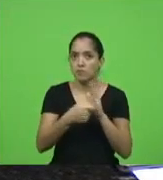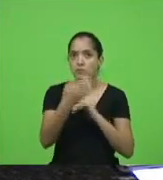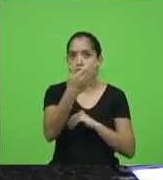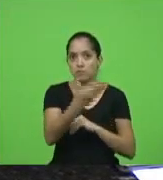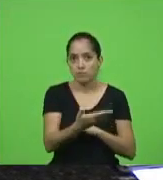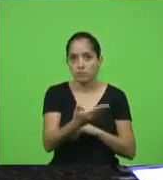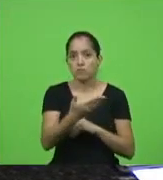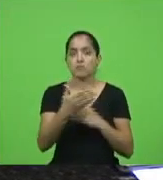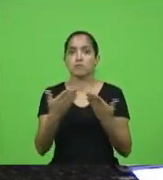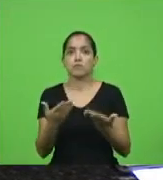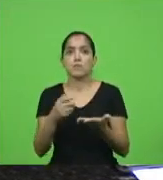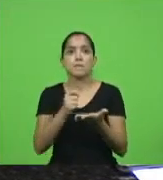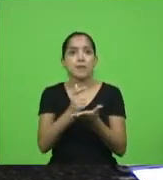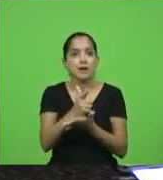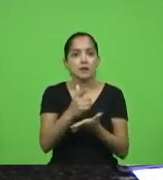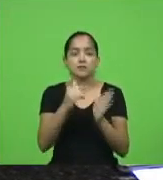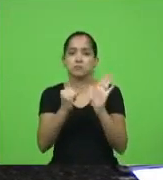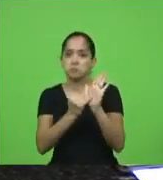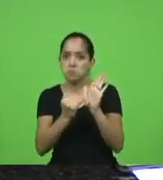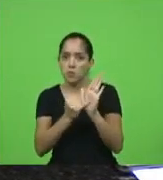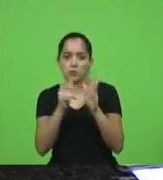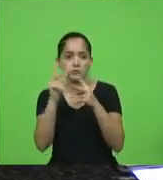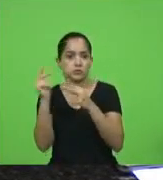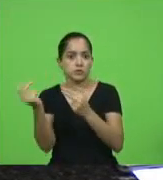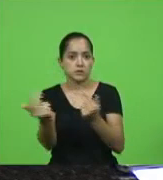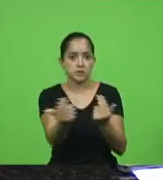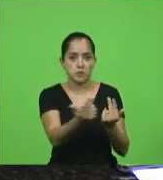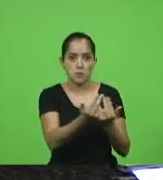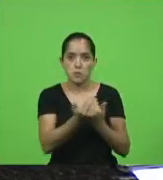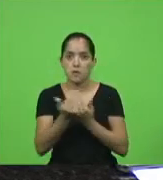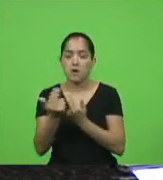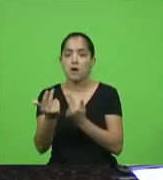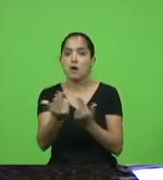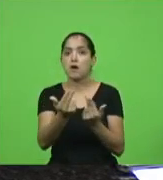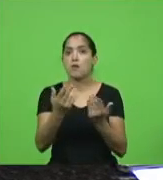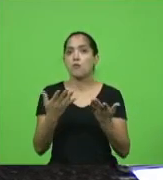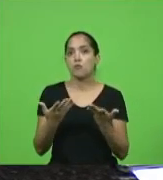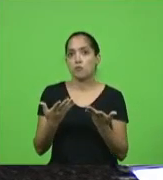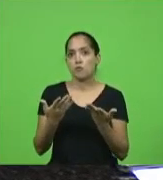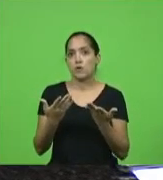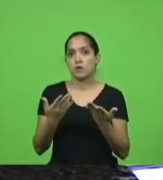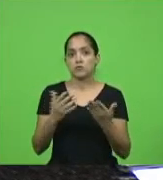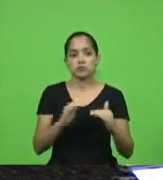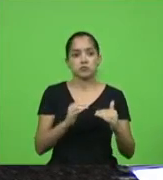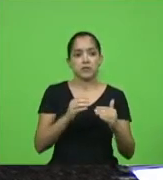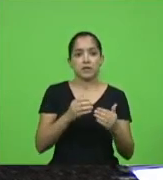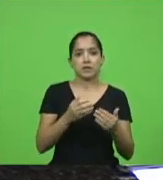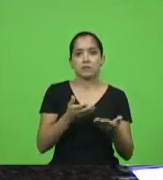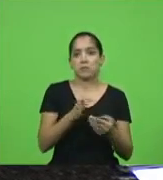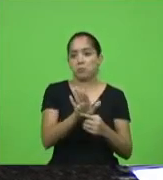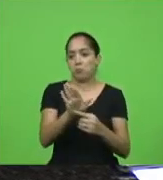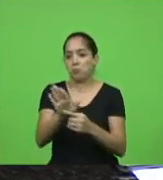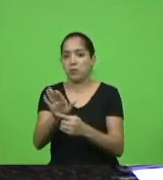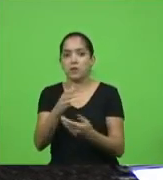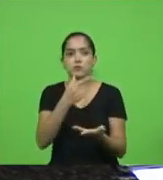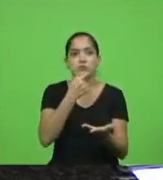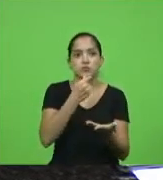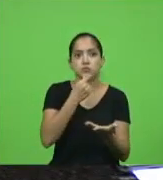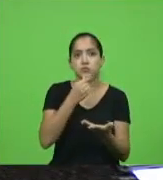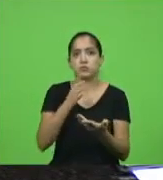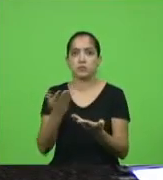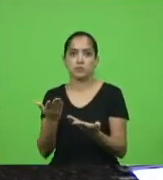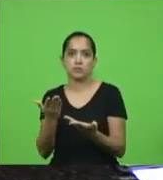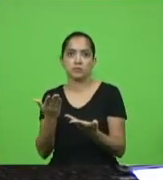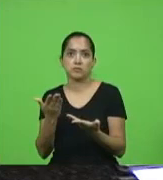Gessé pagando a mesma quantidade de impostos não existe nenhum tipo de favorecimento ao empresário homem não existe nenhum tipo